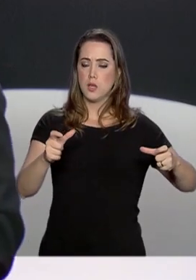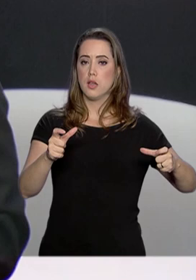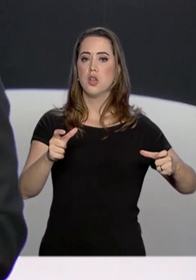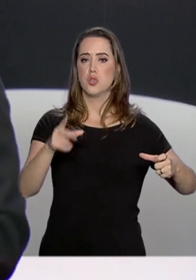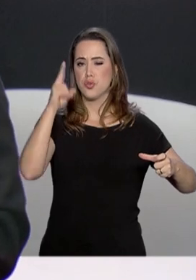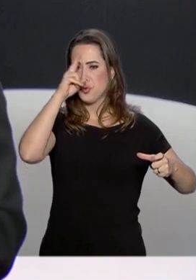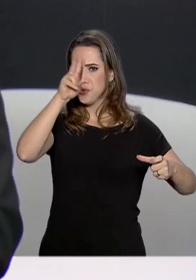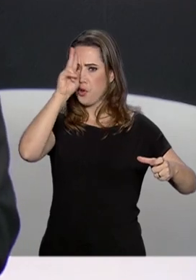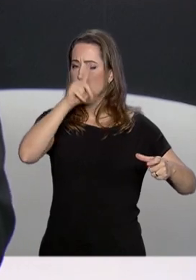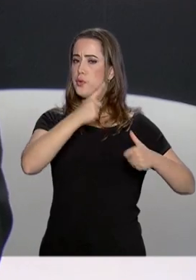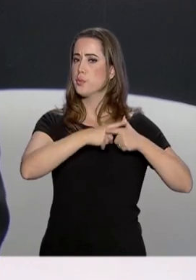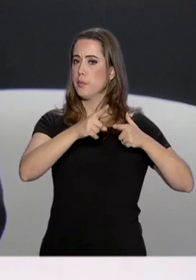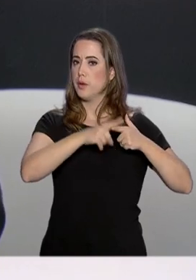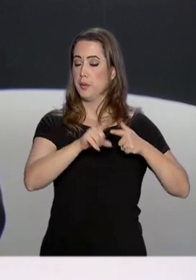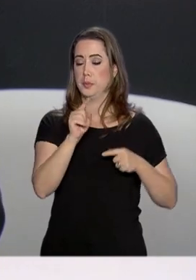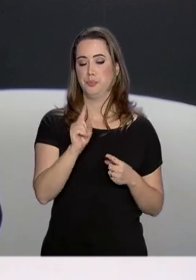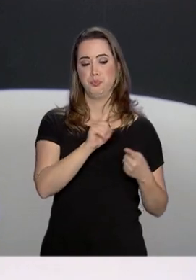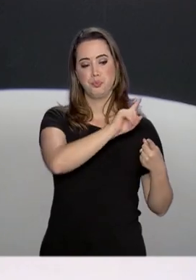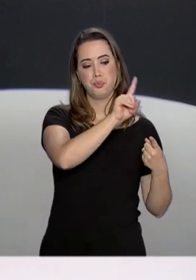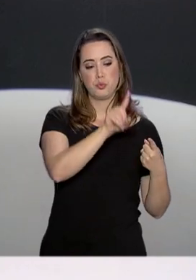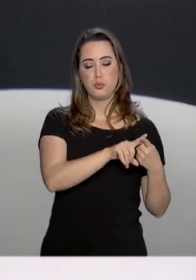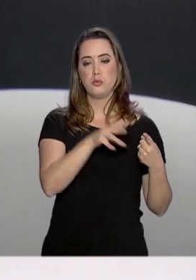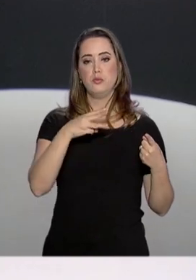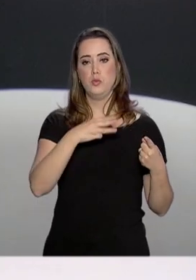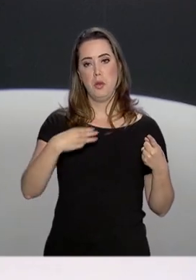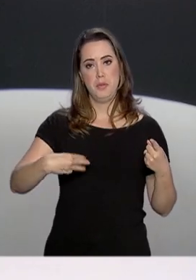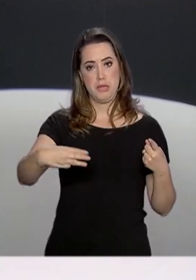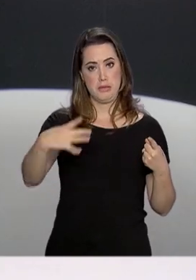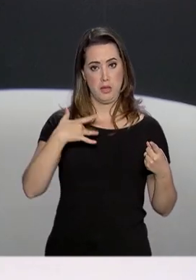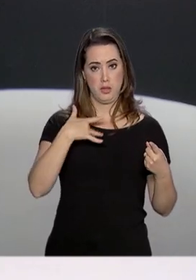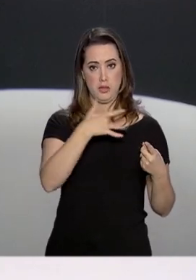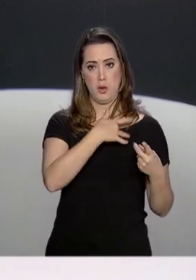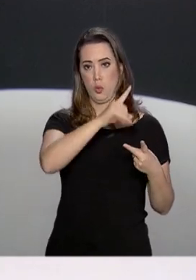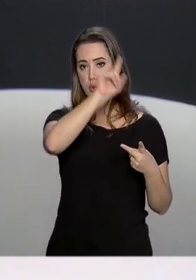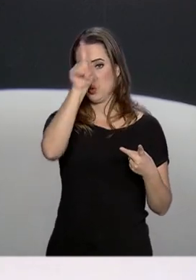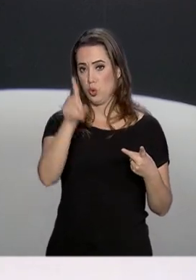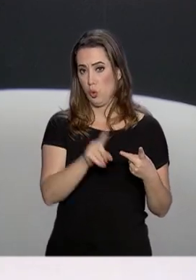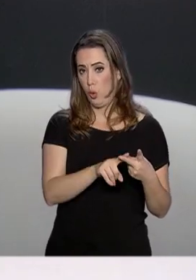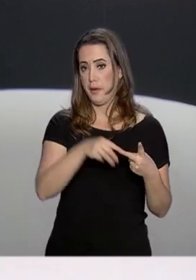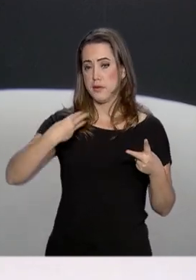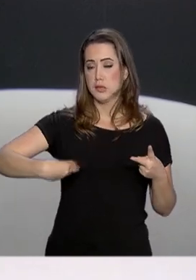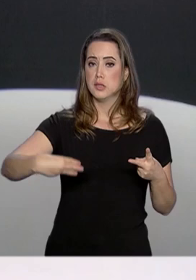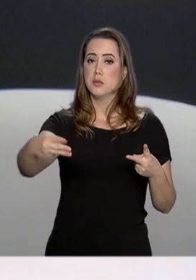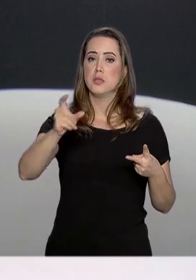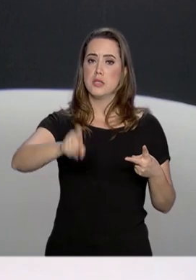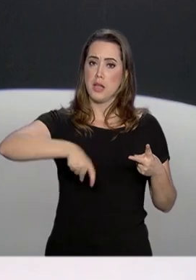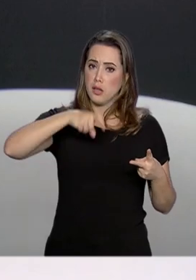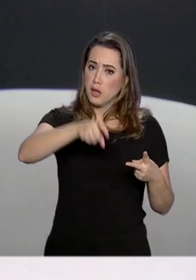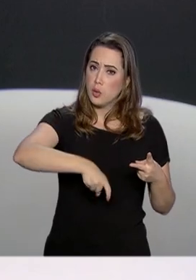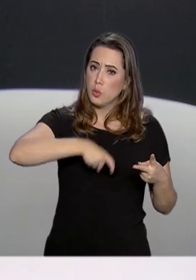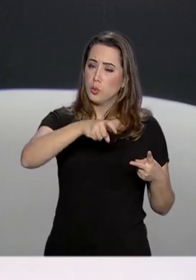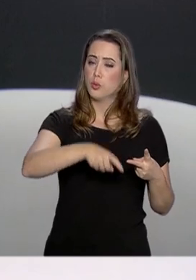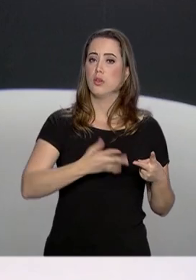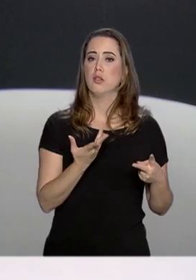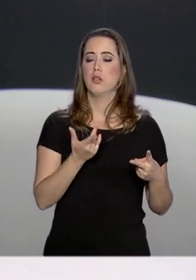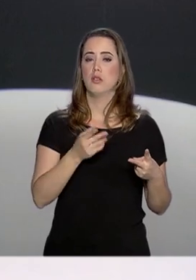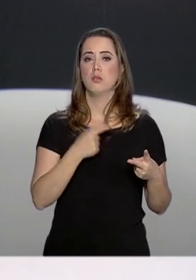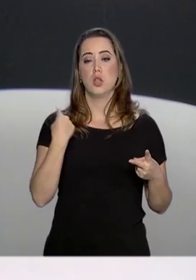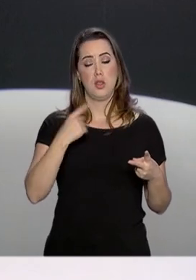Saúde e o Ministério da Agricultura. E nós deveremos, nas próximas semanas,